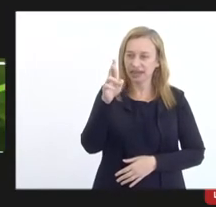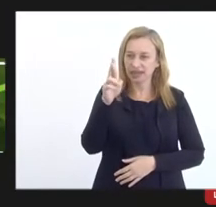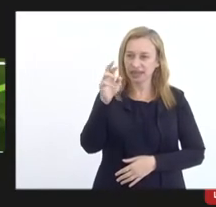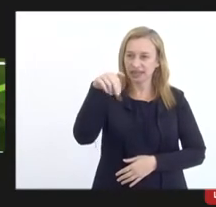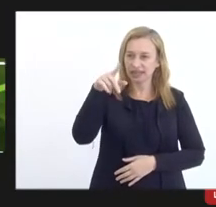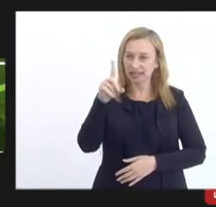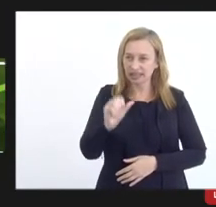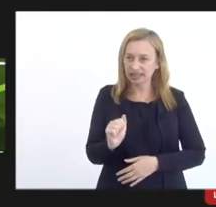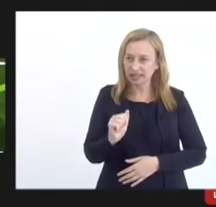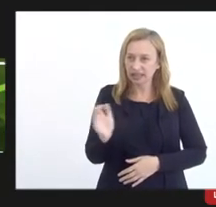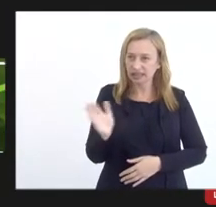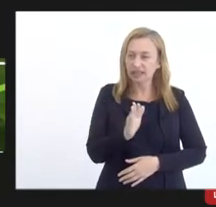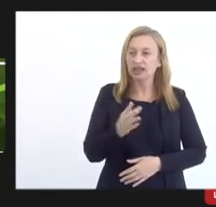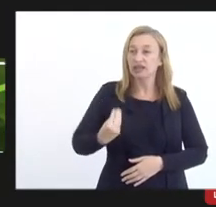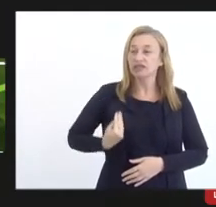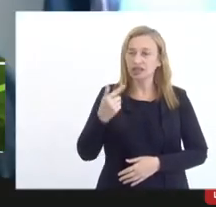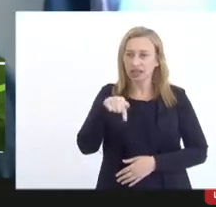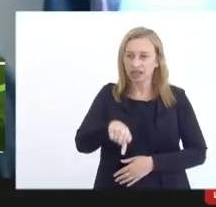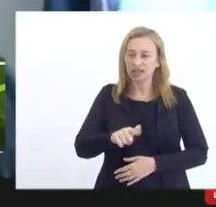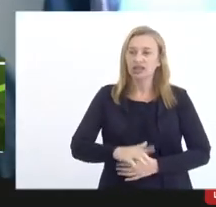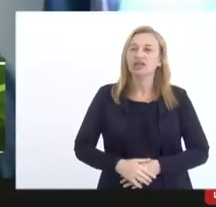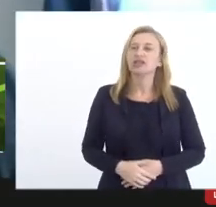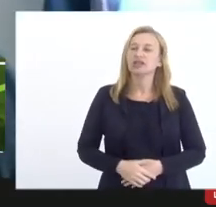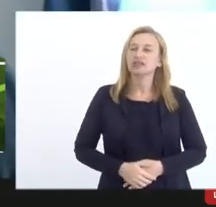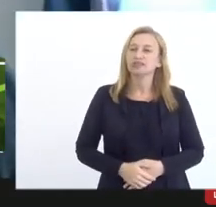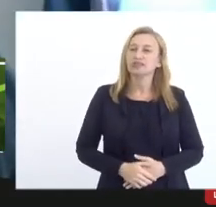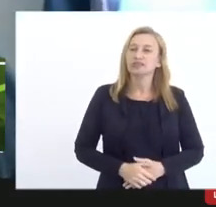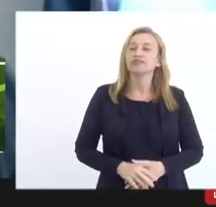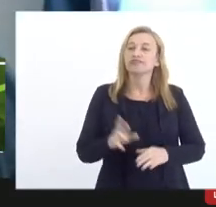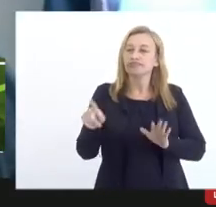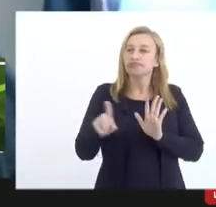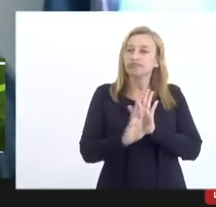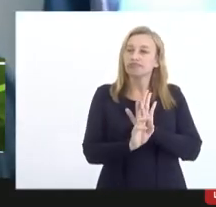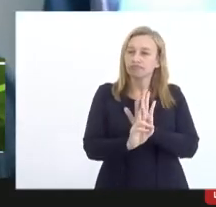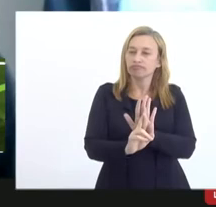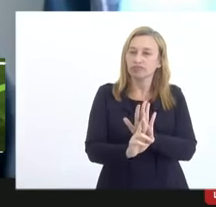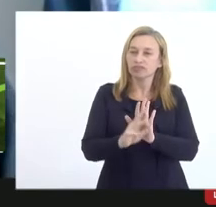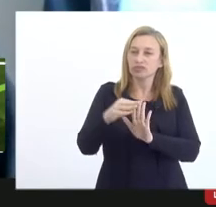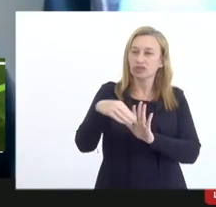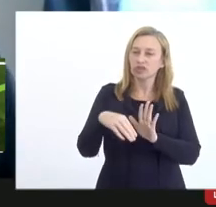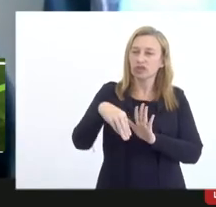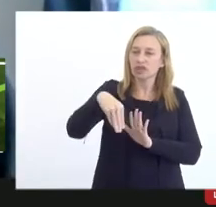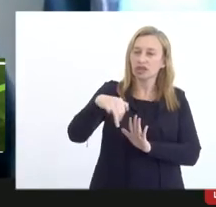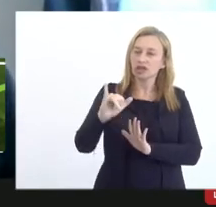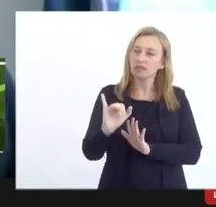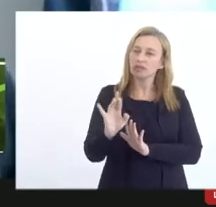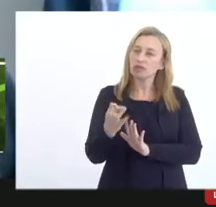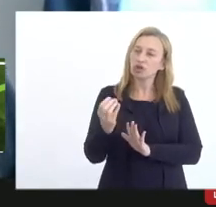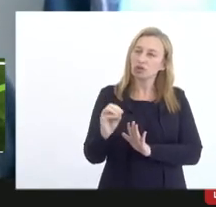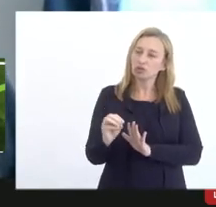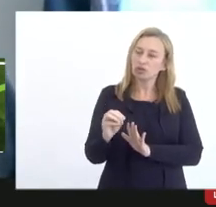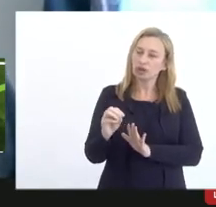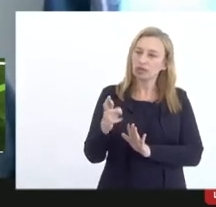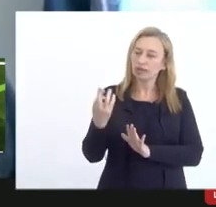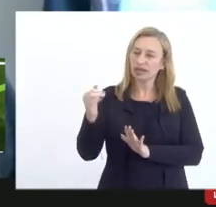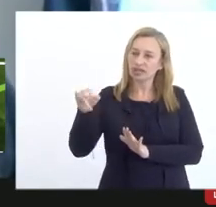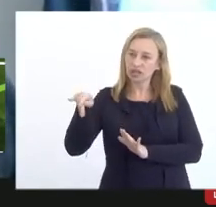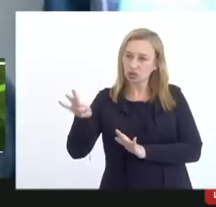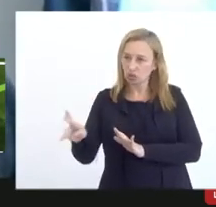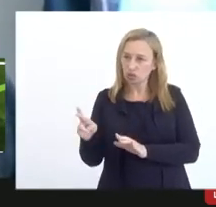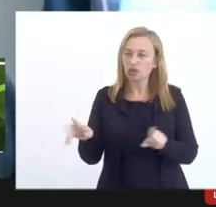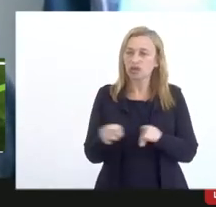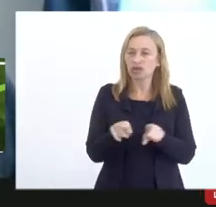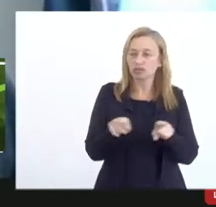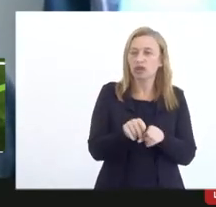Borriello que está aqui e ela representa microempreendedores individuais e também o Conselho